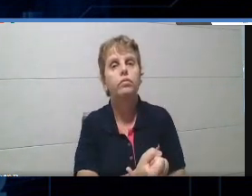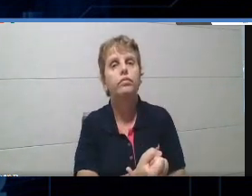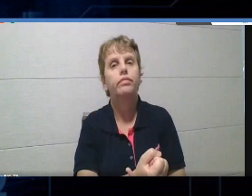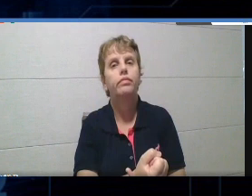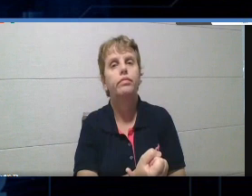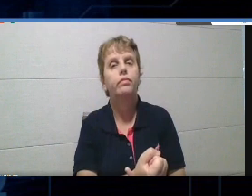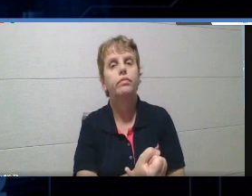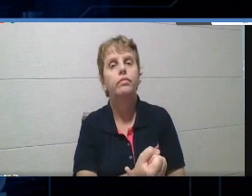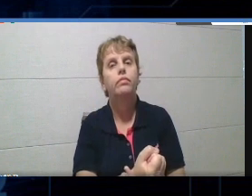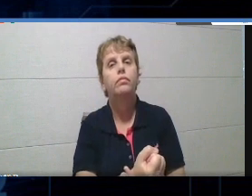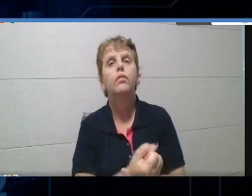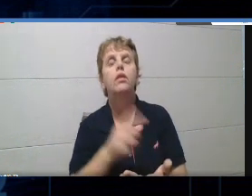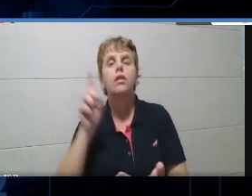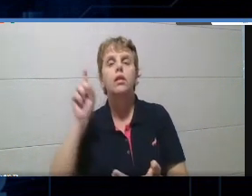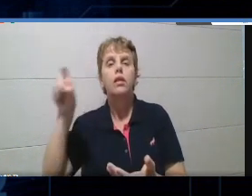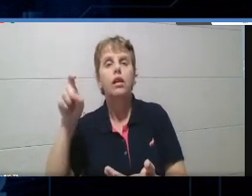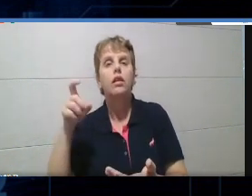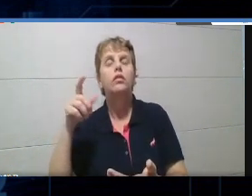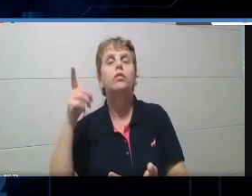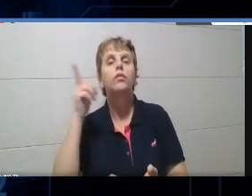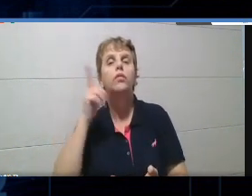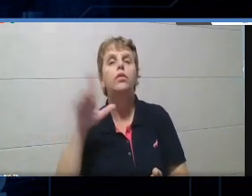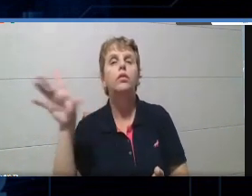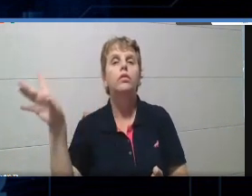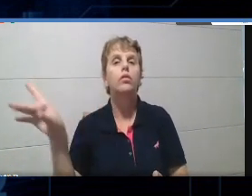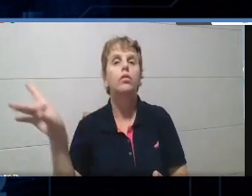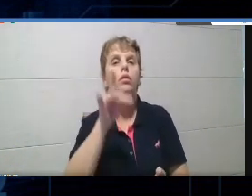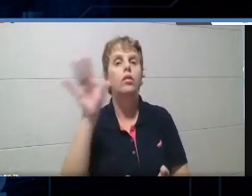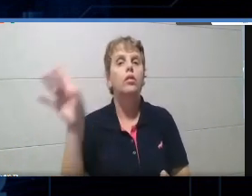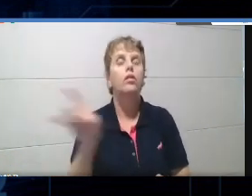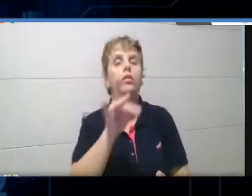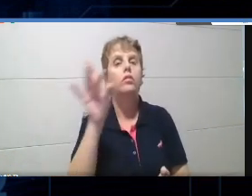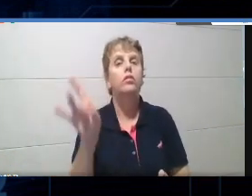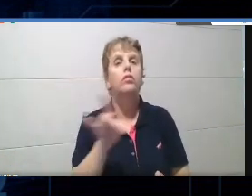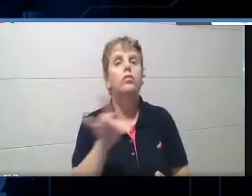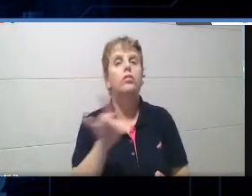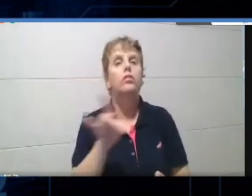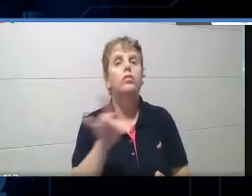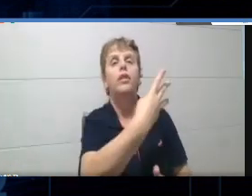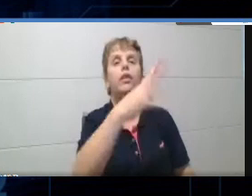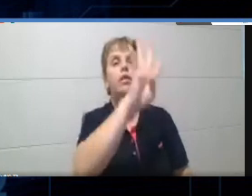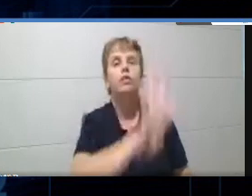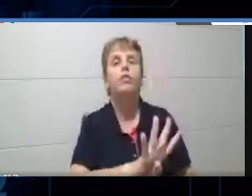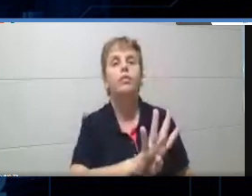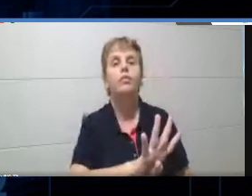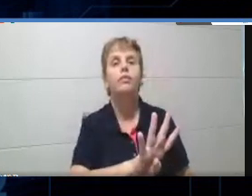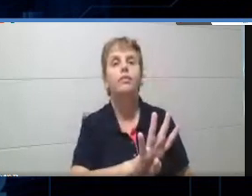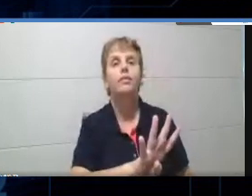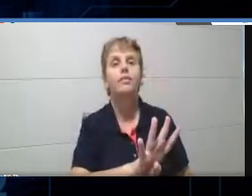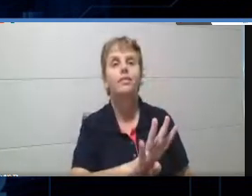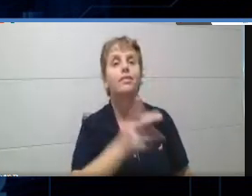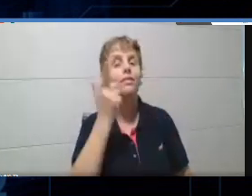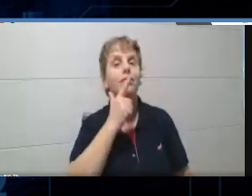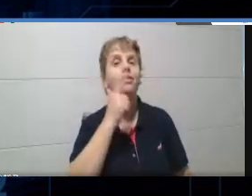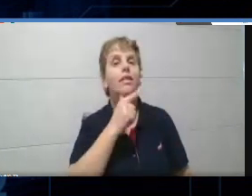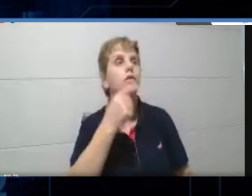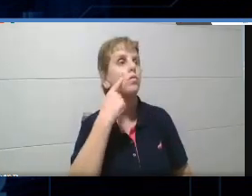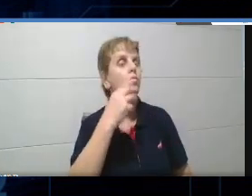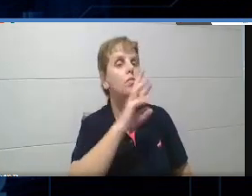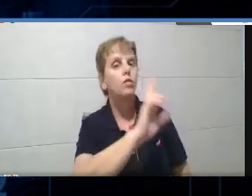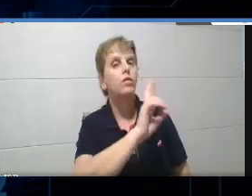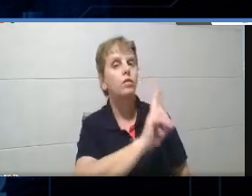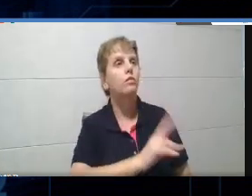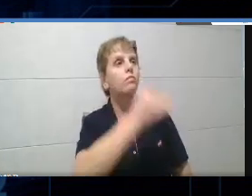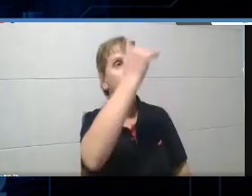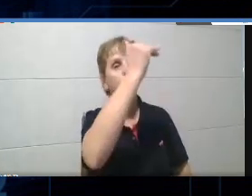Se você clicar em download, ele vai fazer uma exportação dos resultados para uma planilha do Excel, tá? E você vai ter os resultados desse